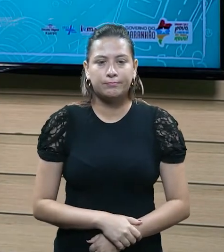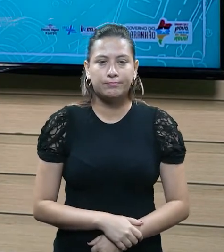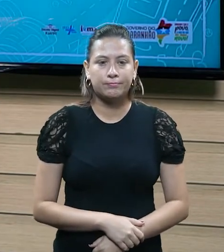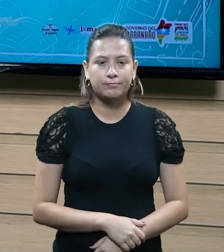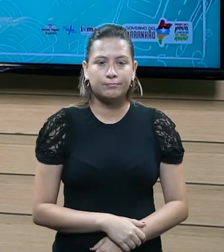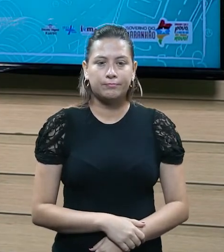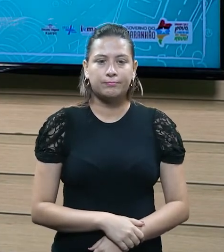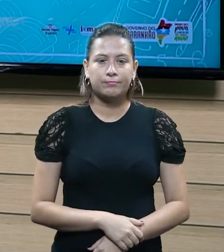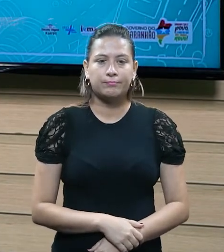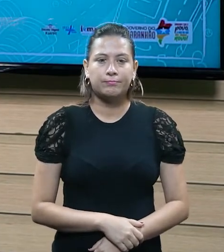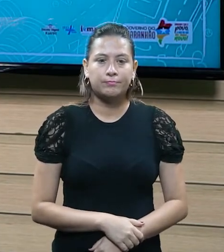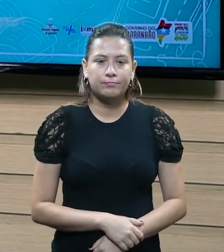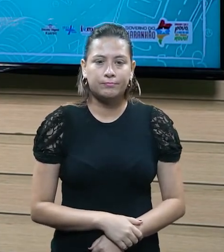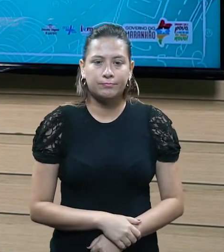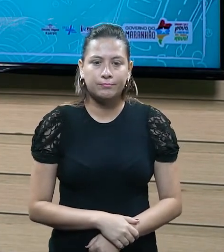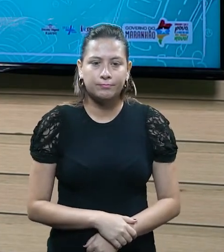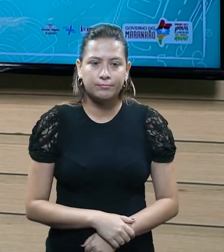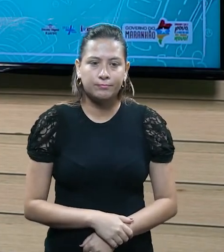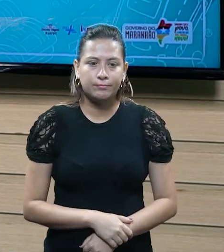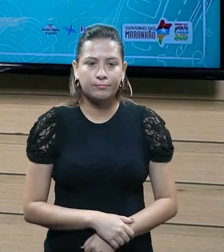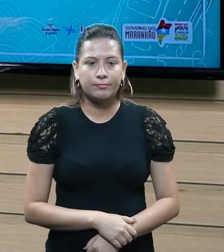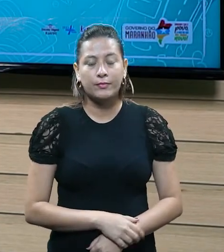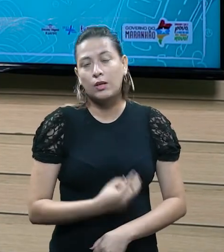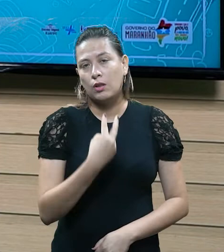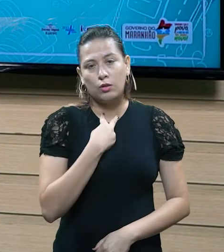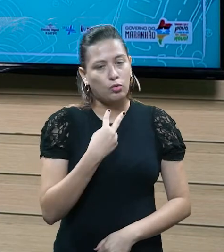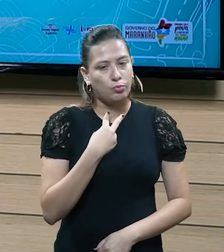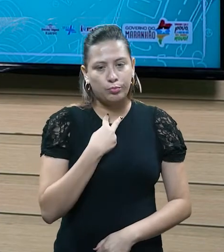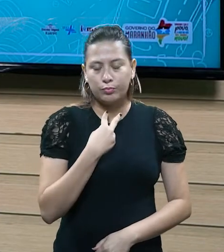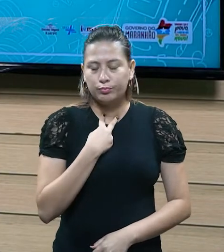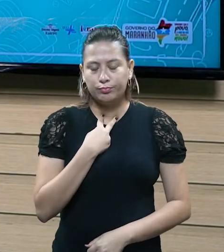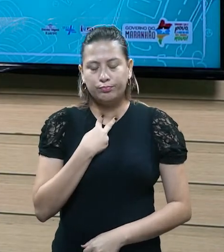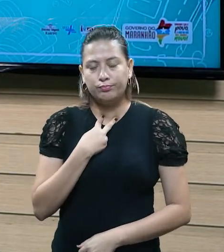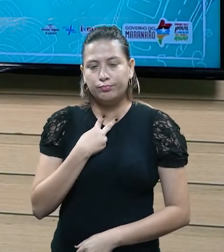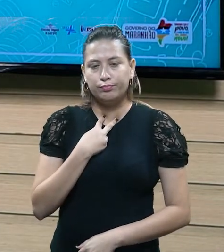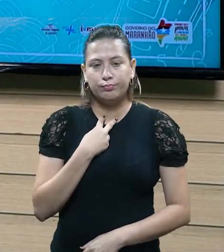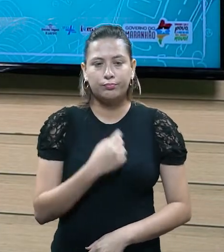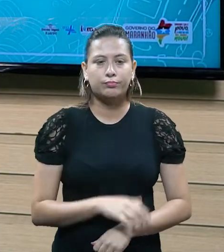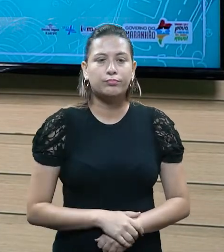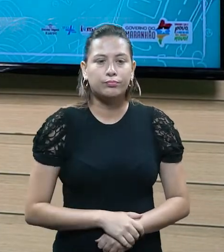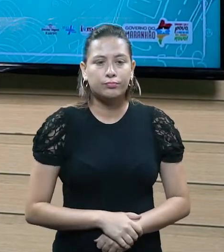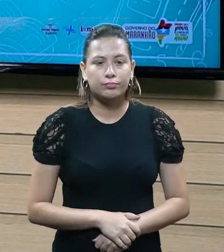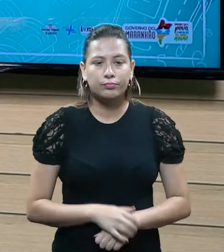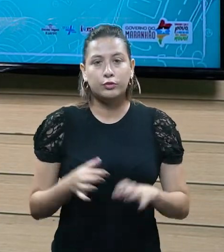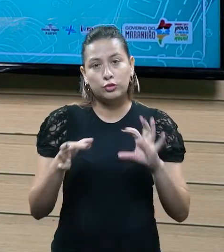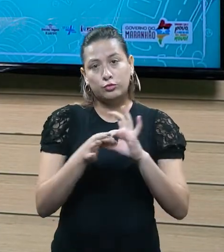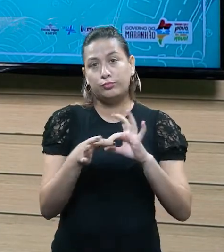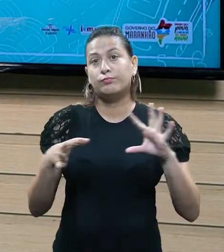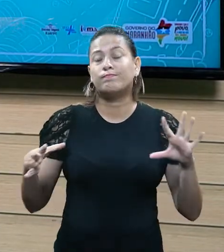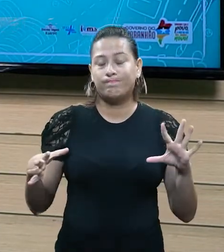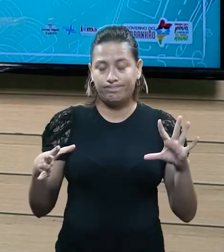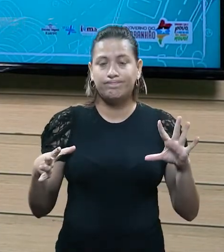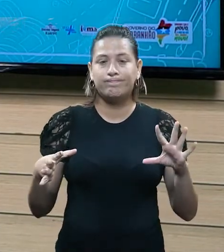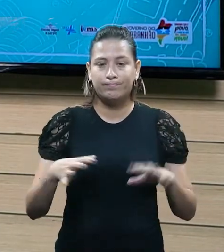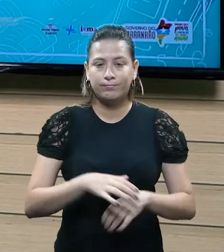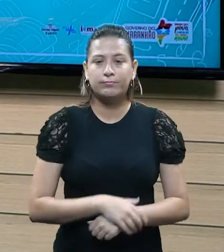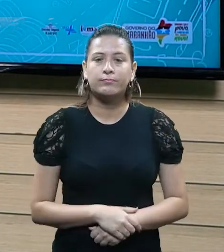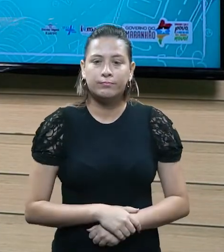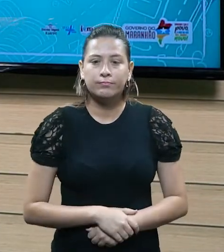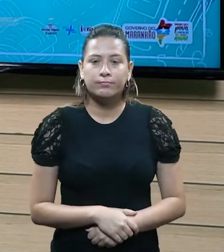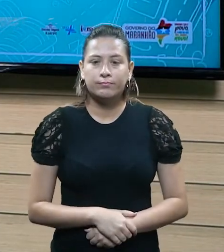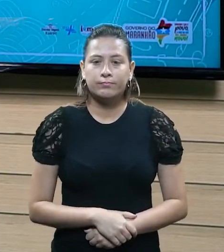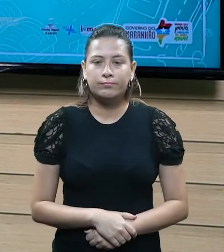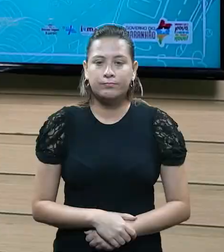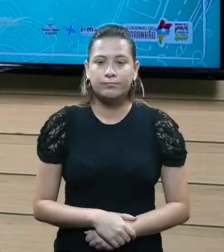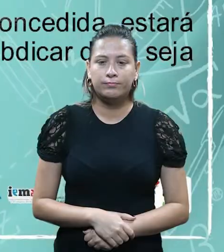competência de fato, ele não pode se desvincular, né, ele não pode se desvincular